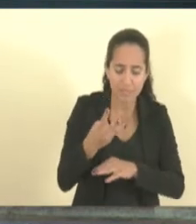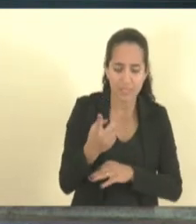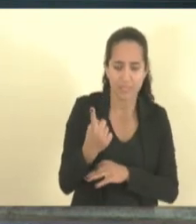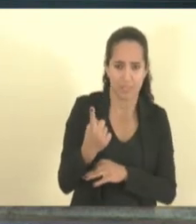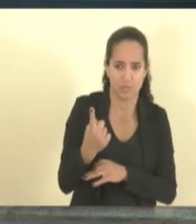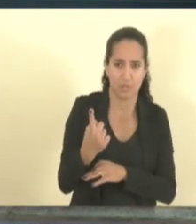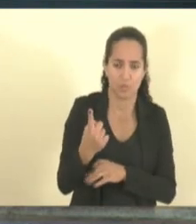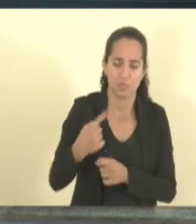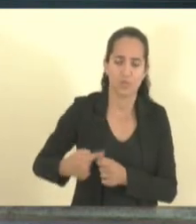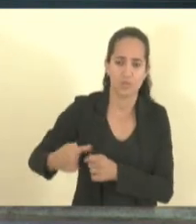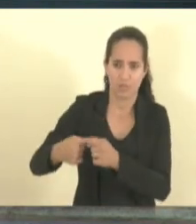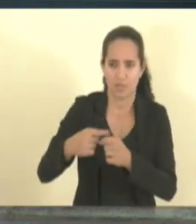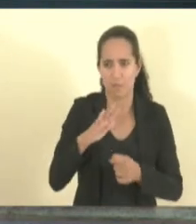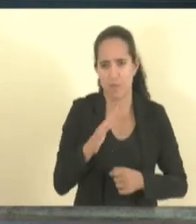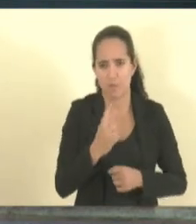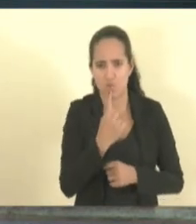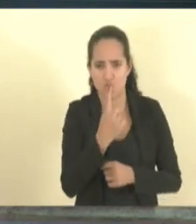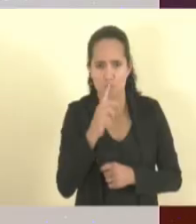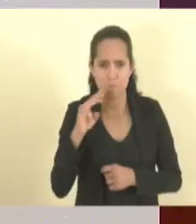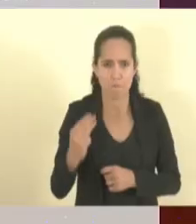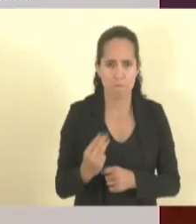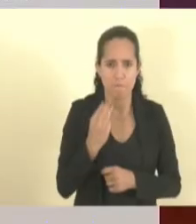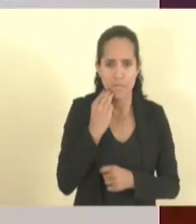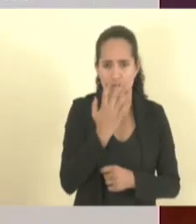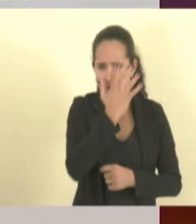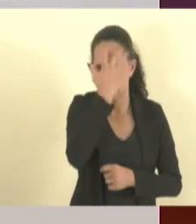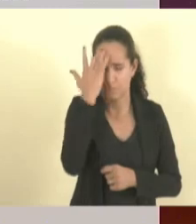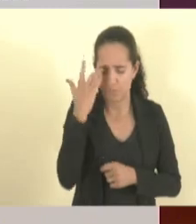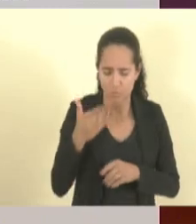de pessoas na nossa área de atuação